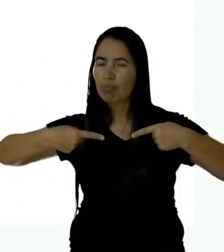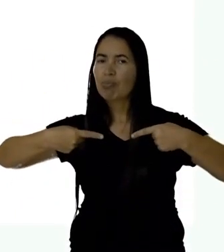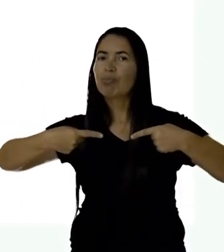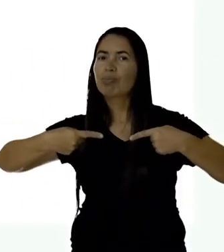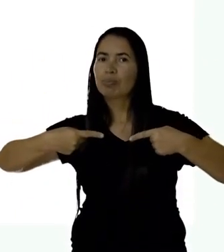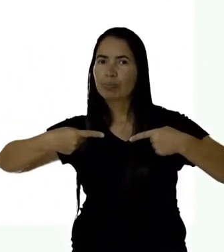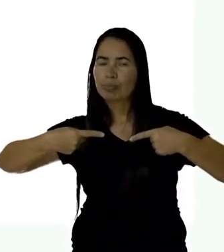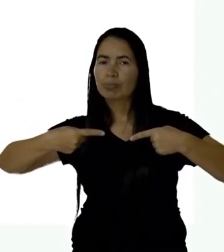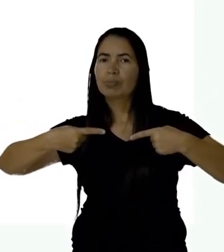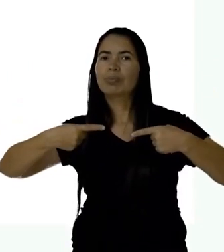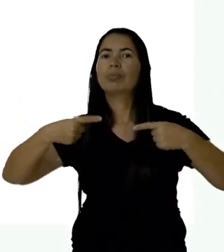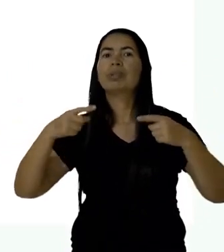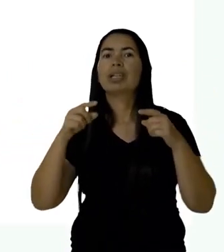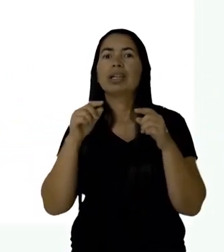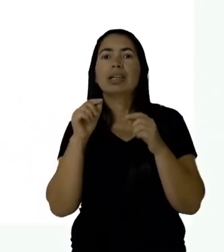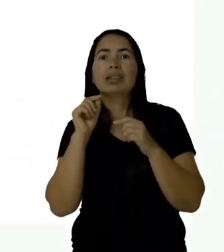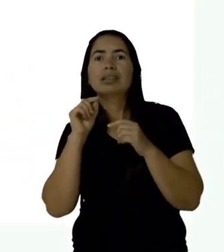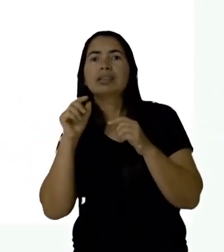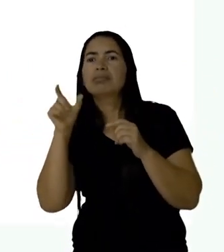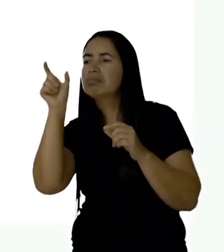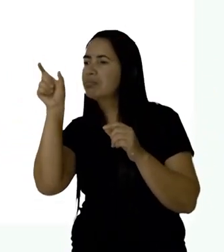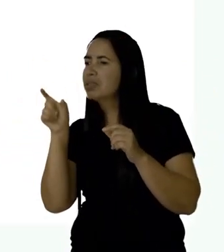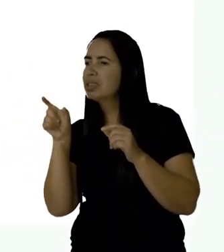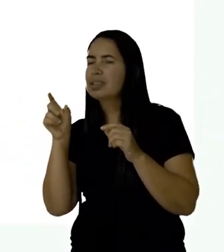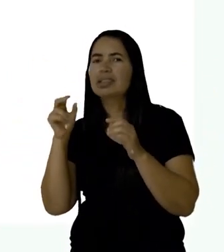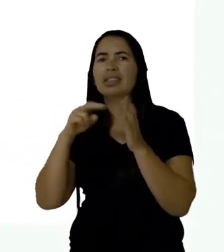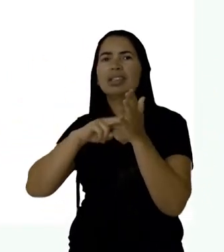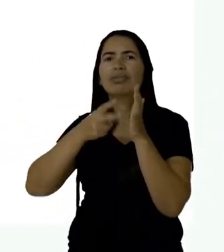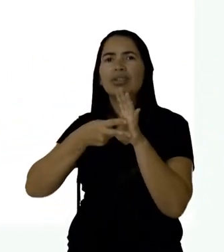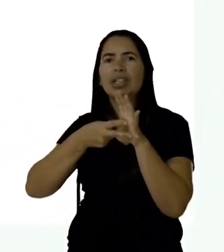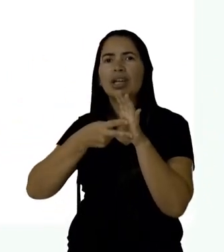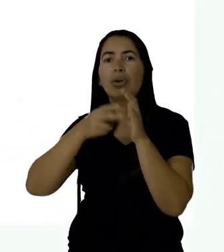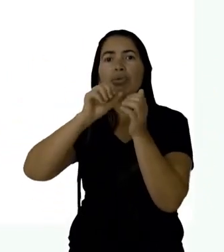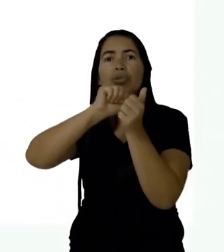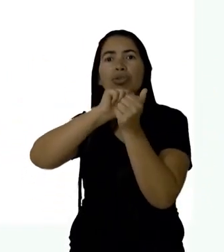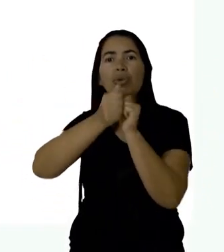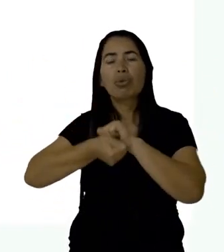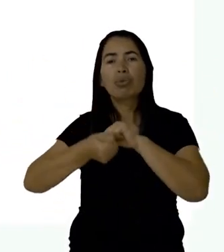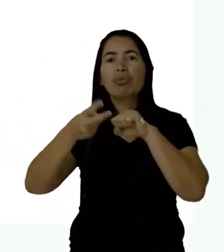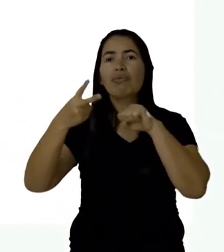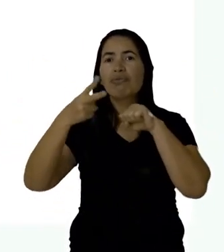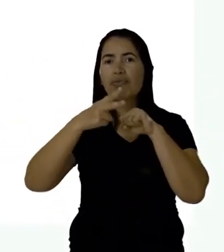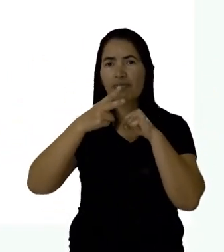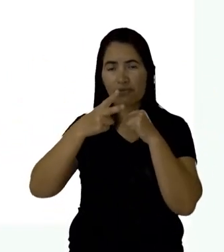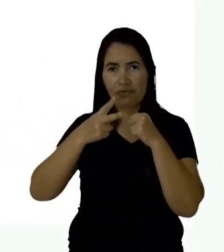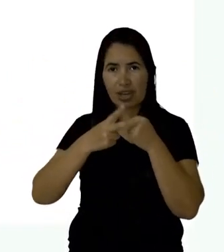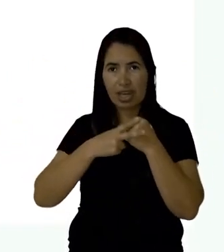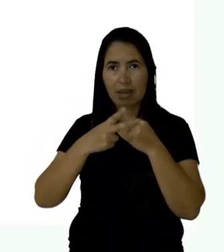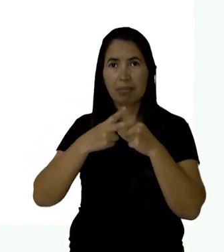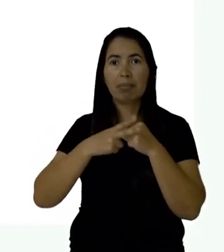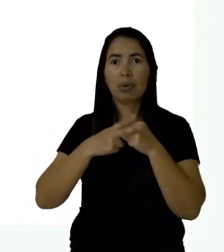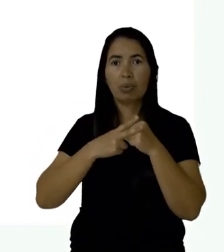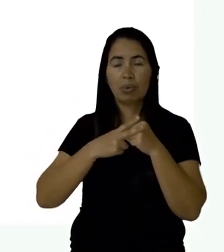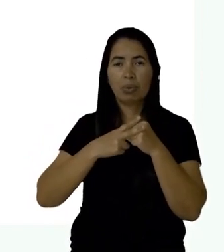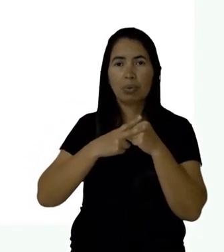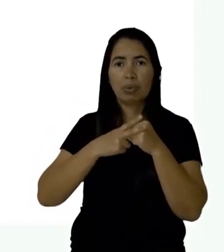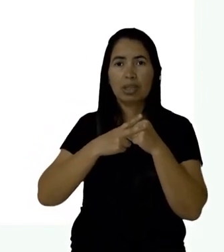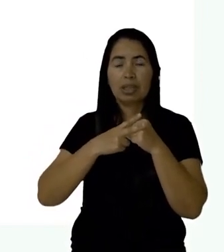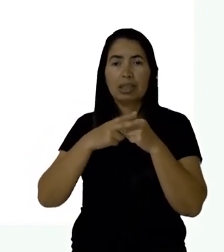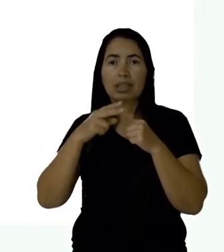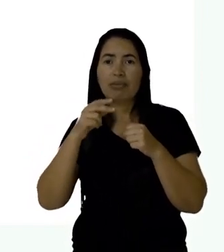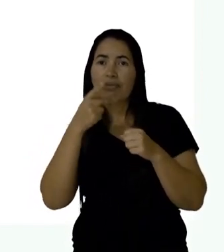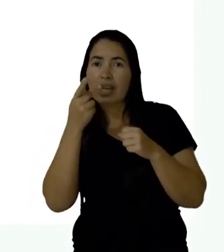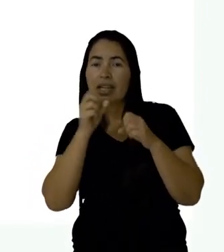Trava-língua é uma espécie de jogo verbal que consiste em dizer com